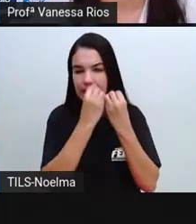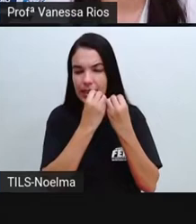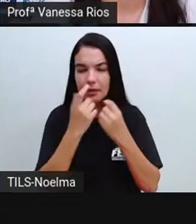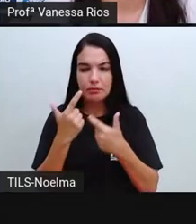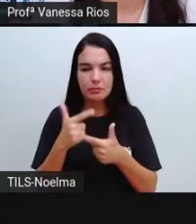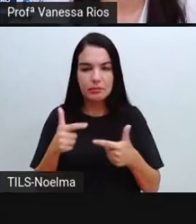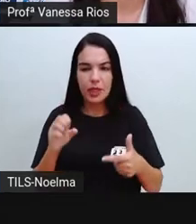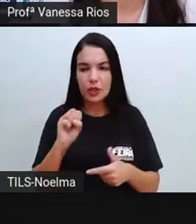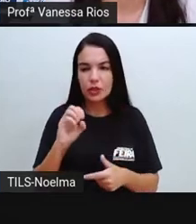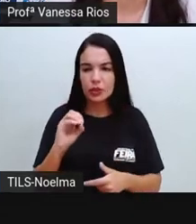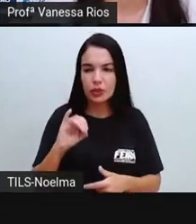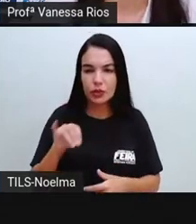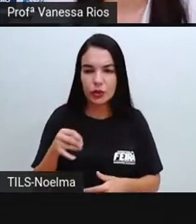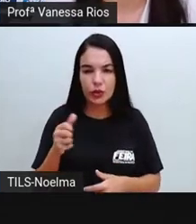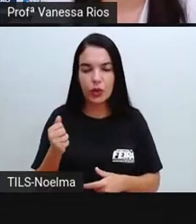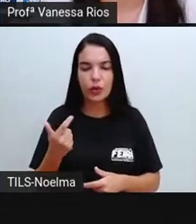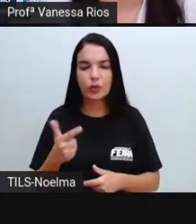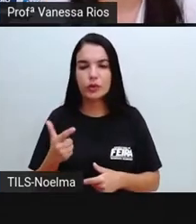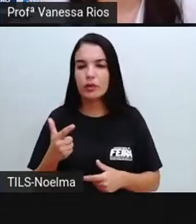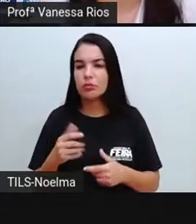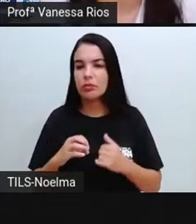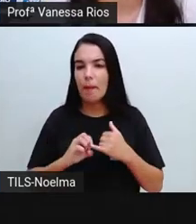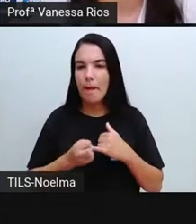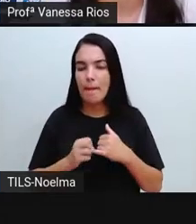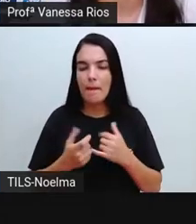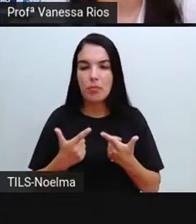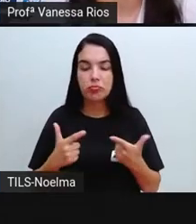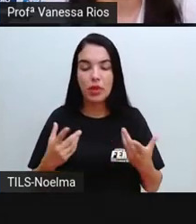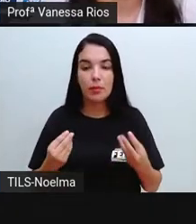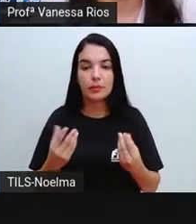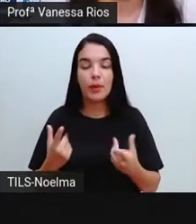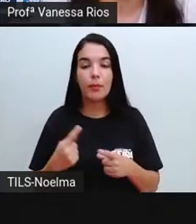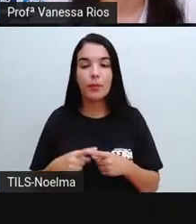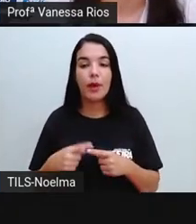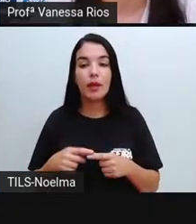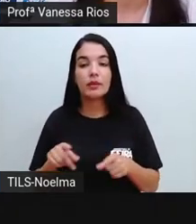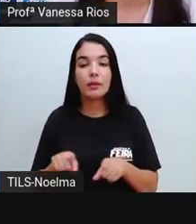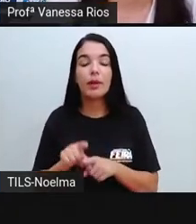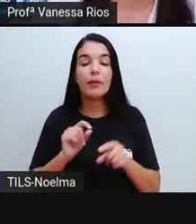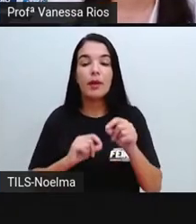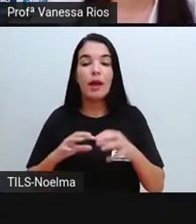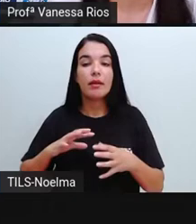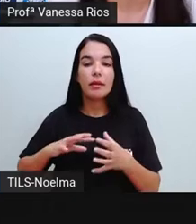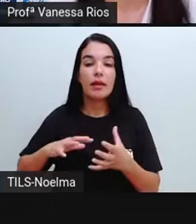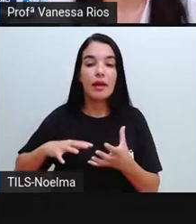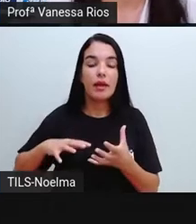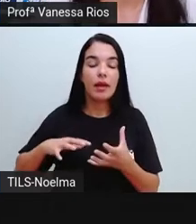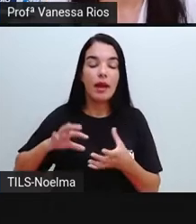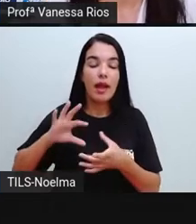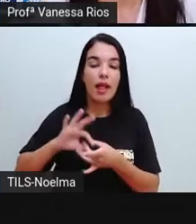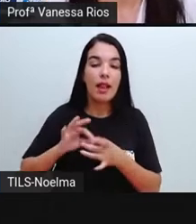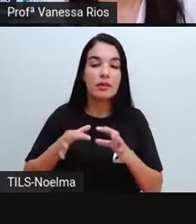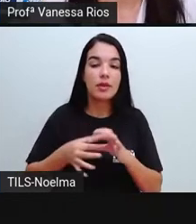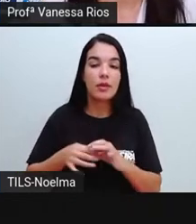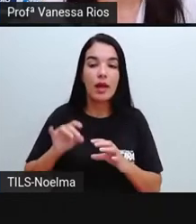grandes lugares aí com outras atividades também relacionadas à pecuária, né? Existem, sim,